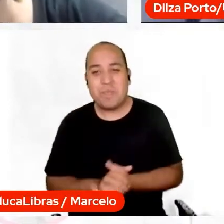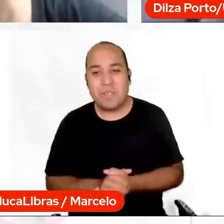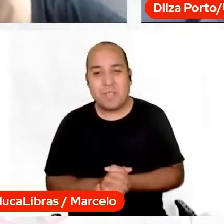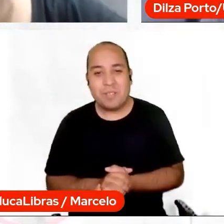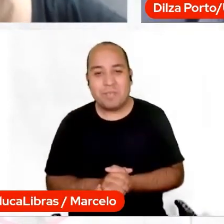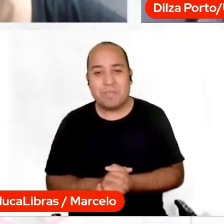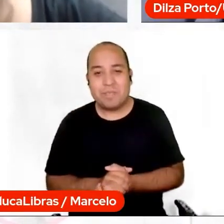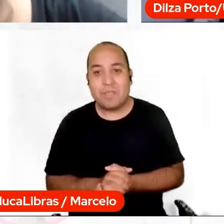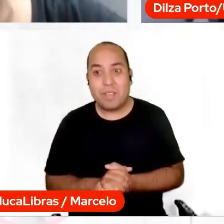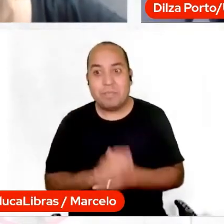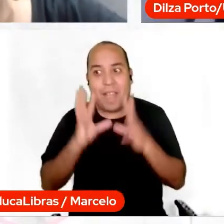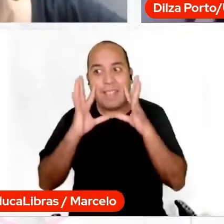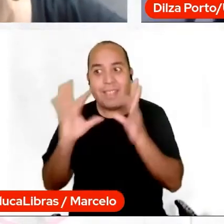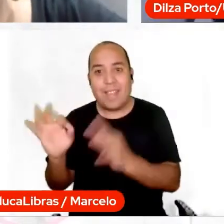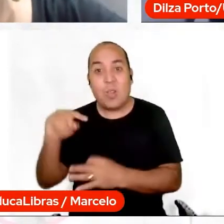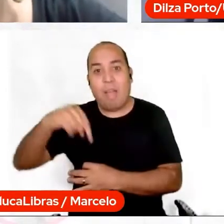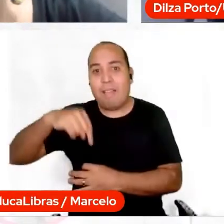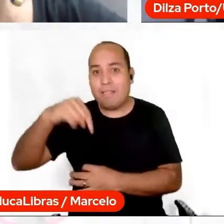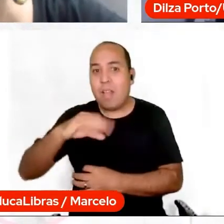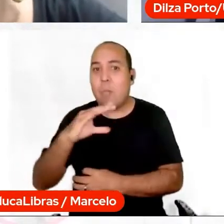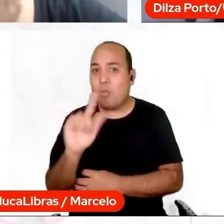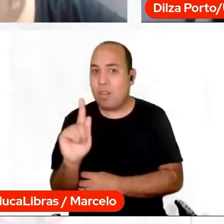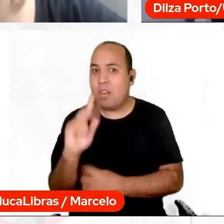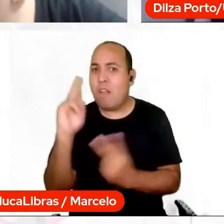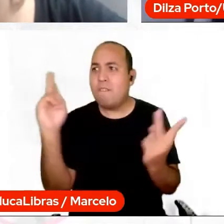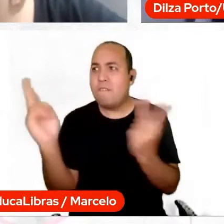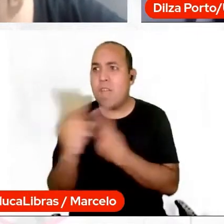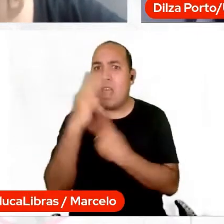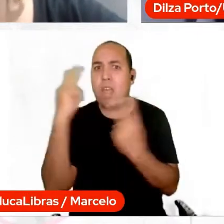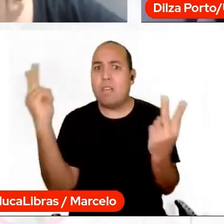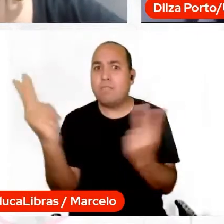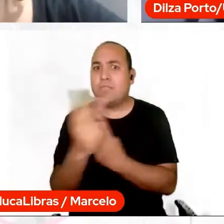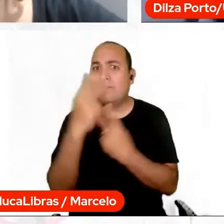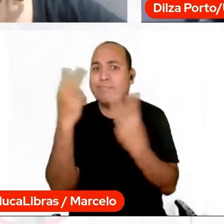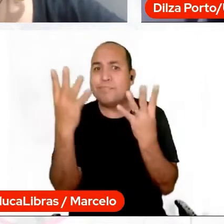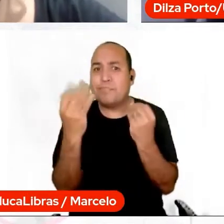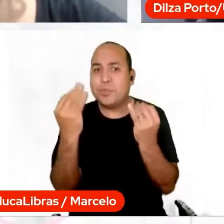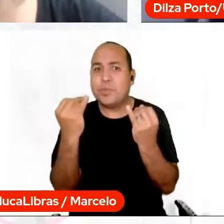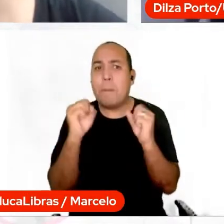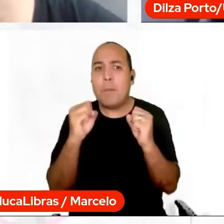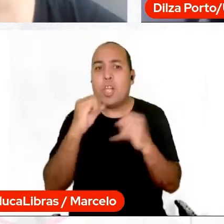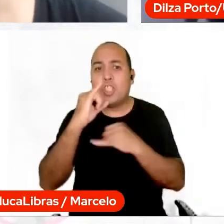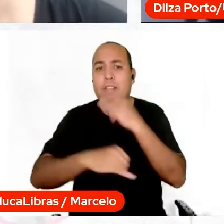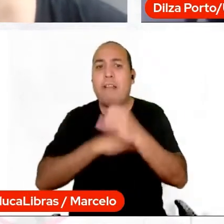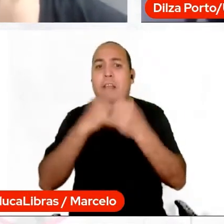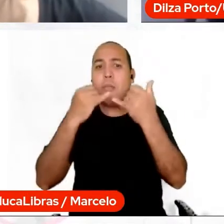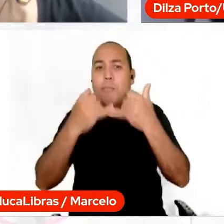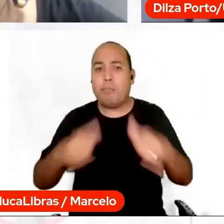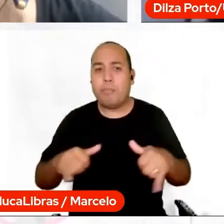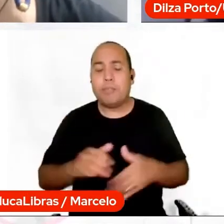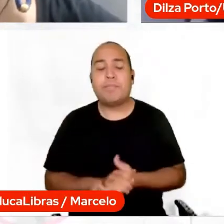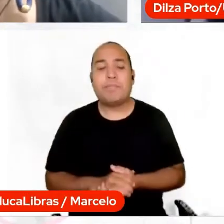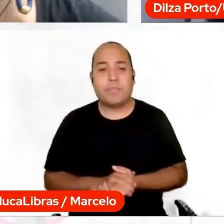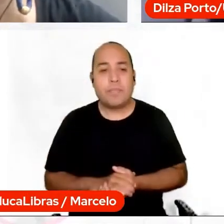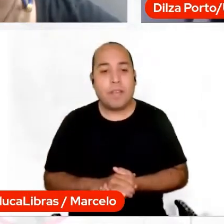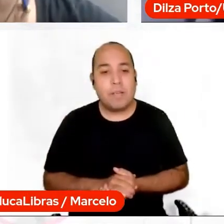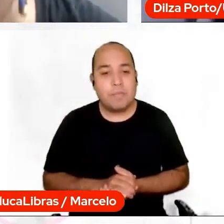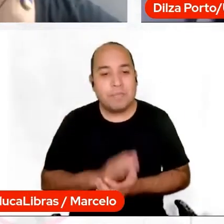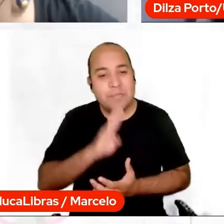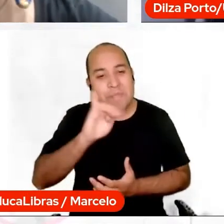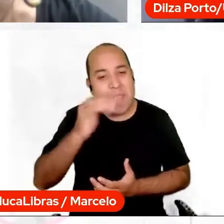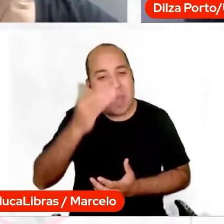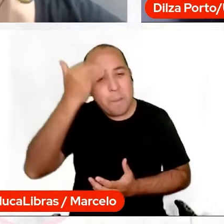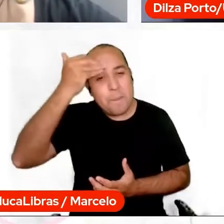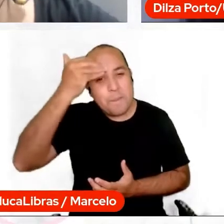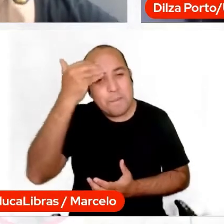atento com o pessoal que está aqui em Campo Grande, porque a ventania está grande aqui, também. Então, Bia, obrigada por